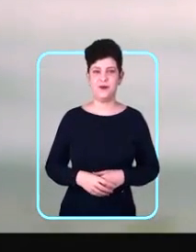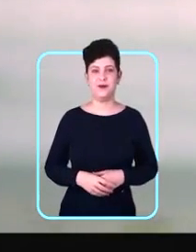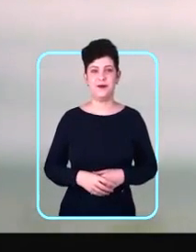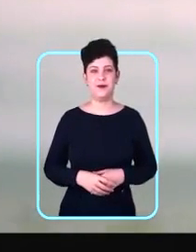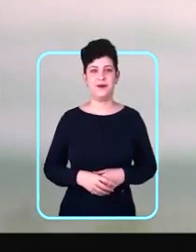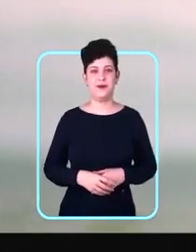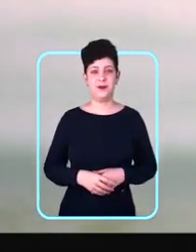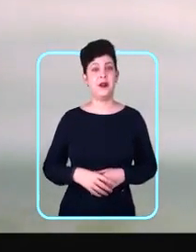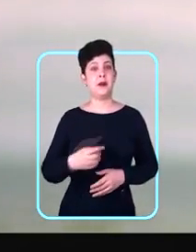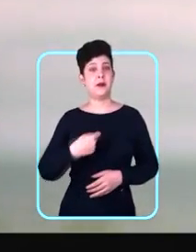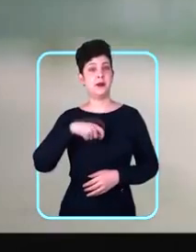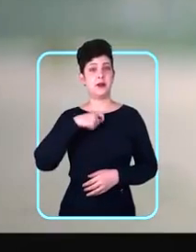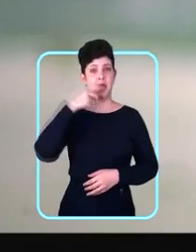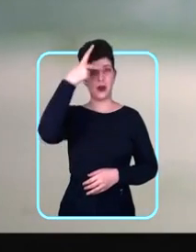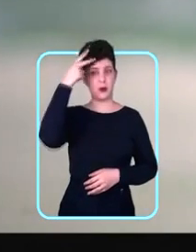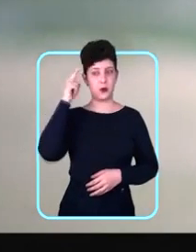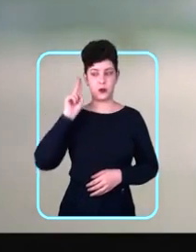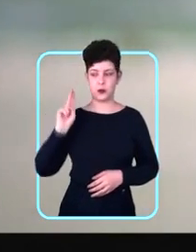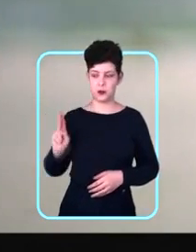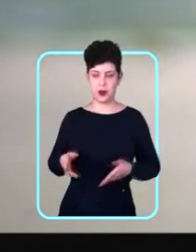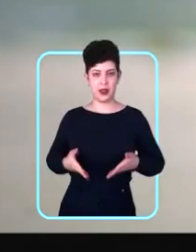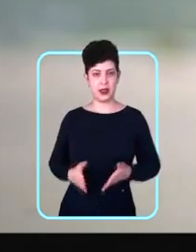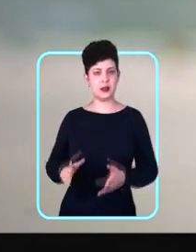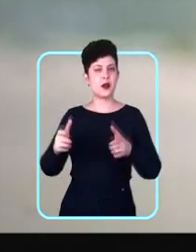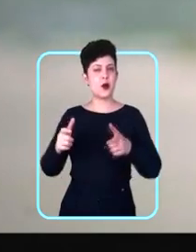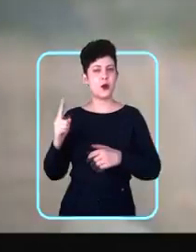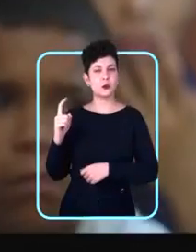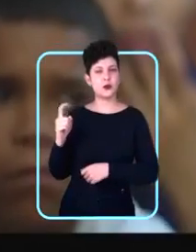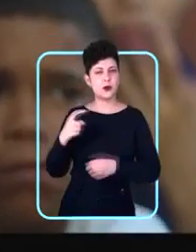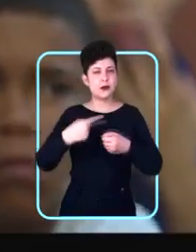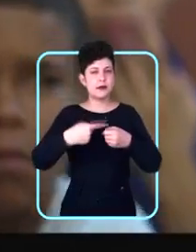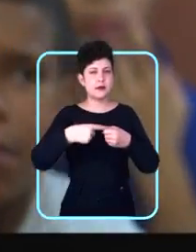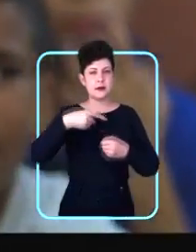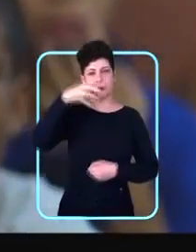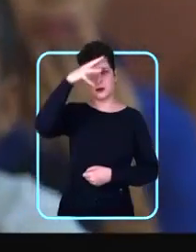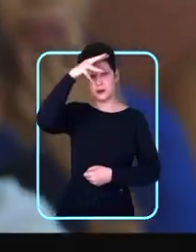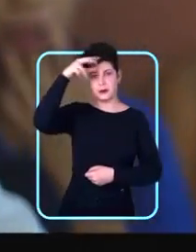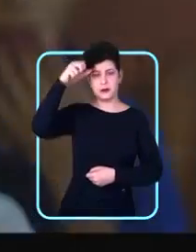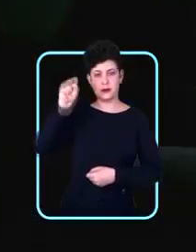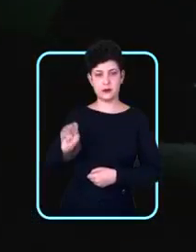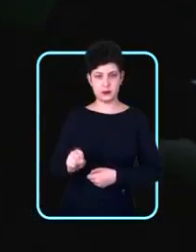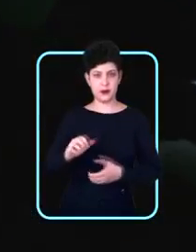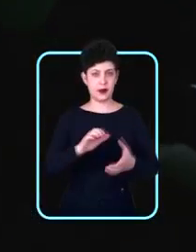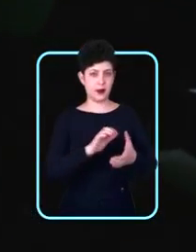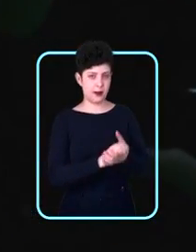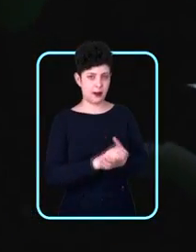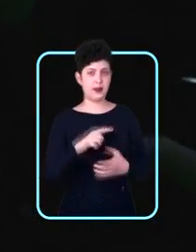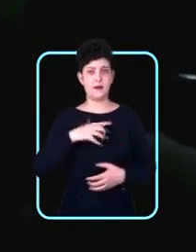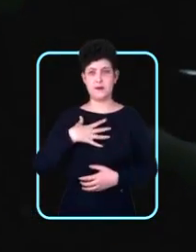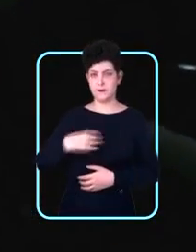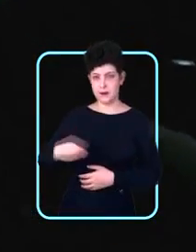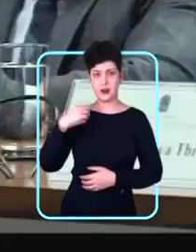Meu nome é Soraya Tronick, eu nasci em Dourados, interior do Mato Grosso do Sul. Eu sou casada, mãe, advogada,